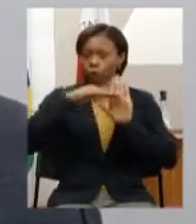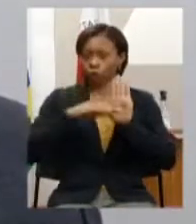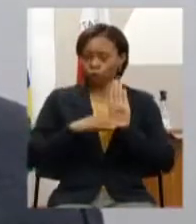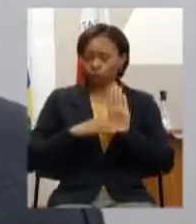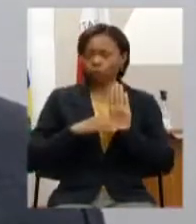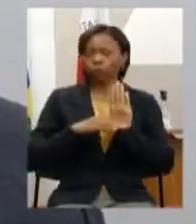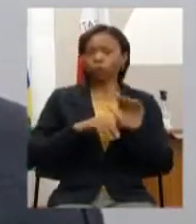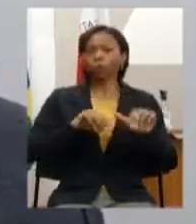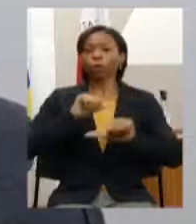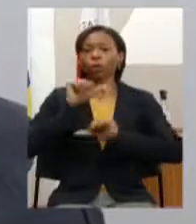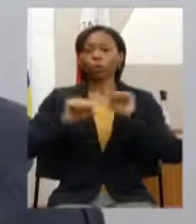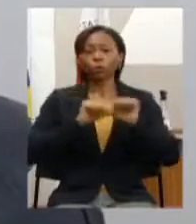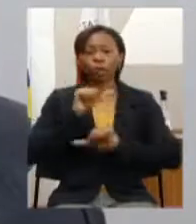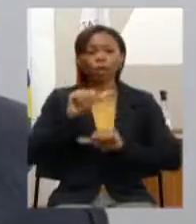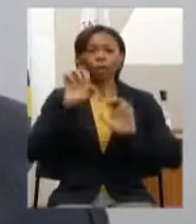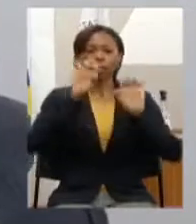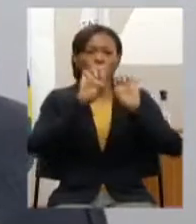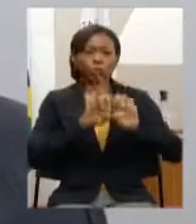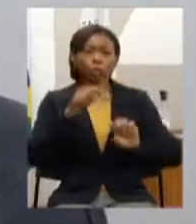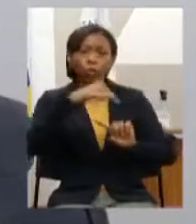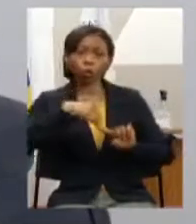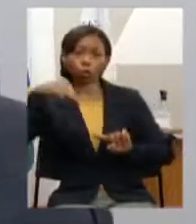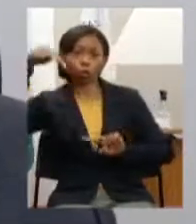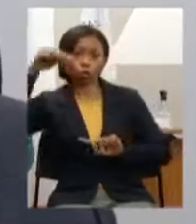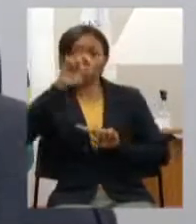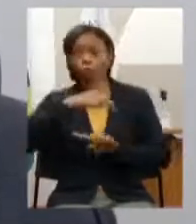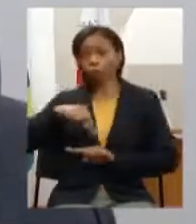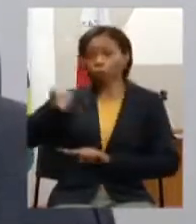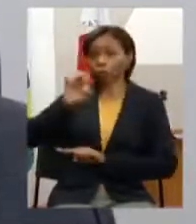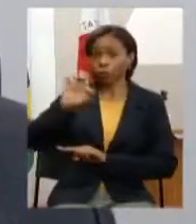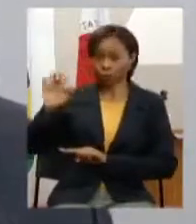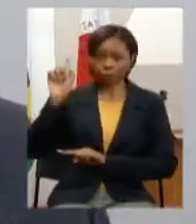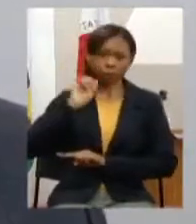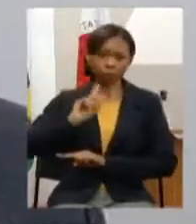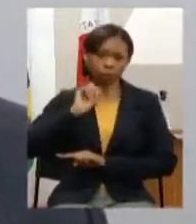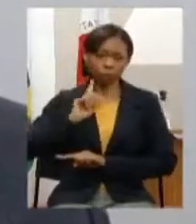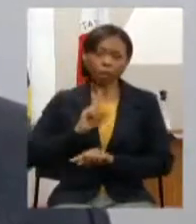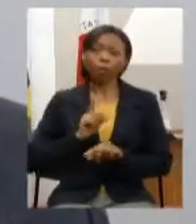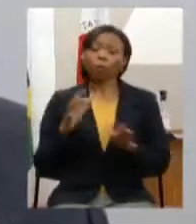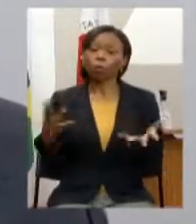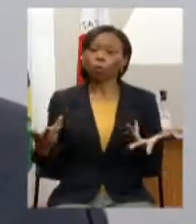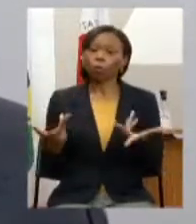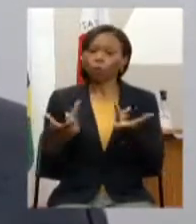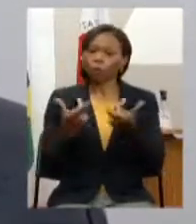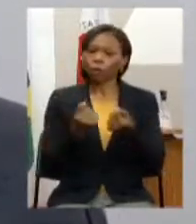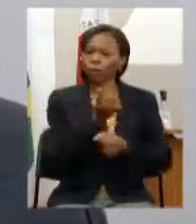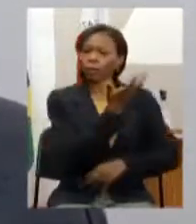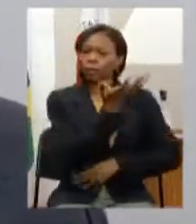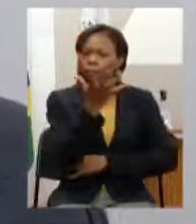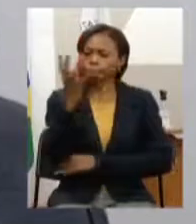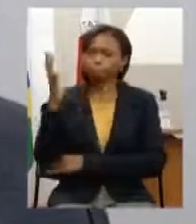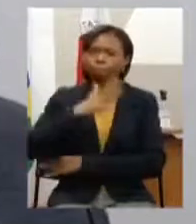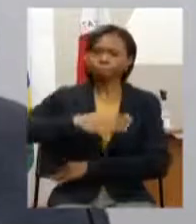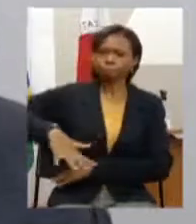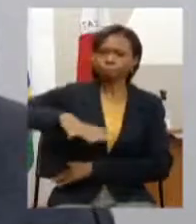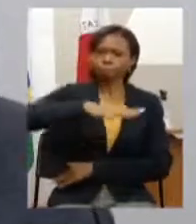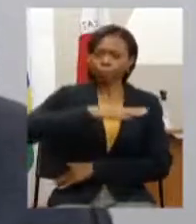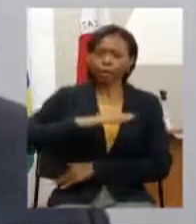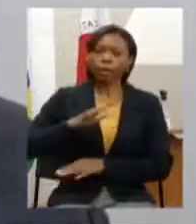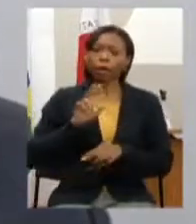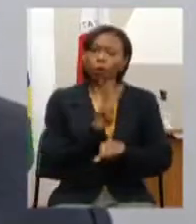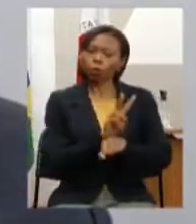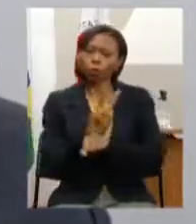e nordeste de minas gerais qualidade ambiental proteção das áreas ambientalmente conservadas a fauna e a